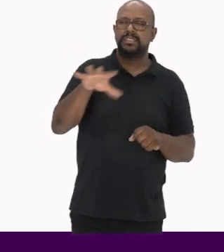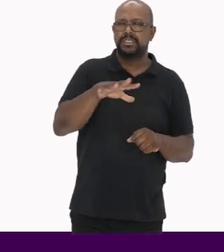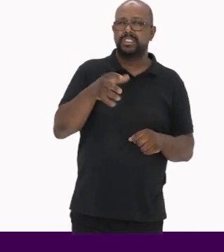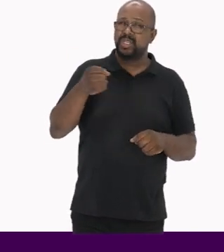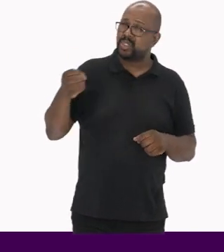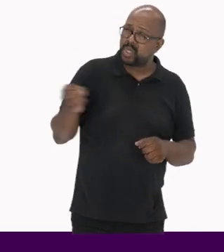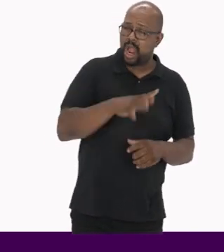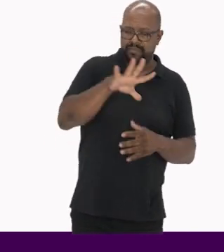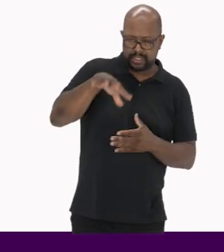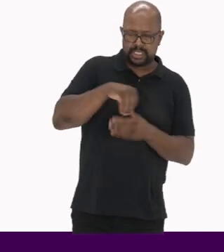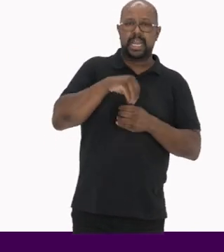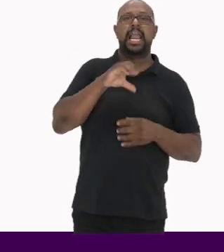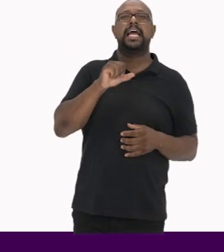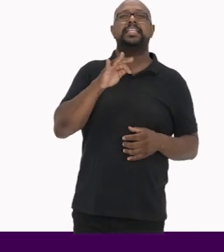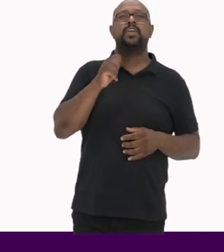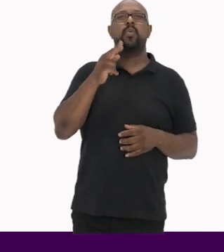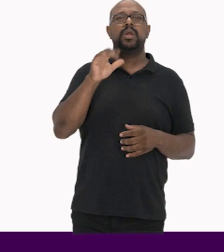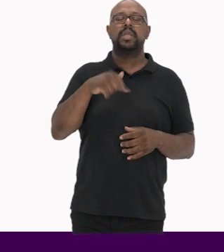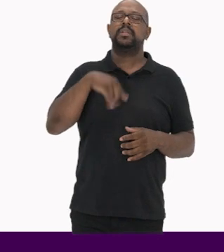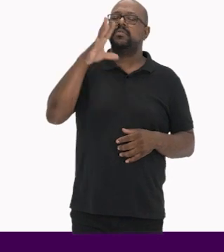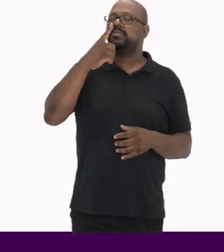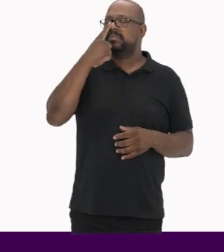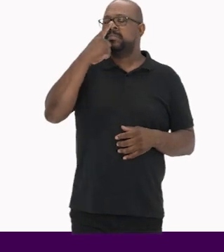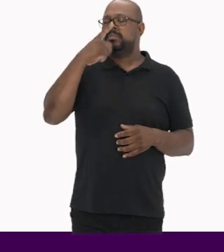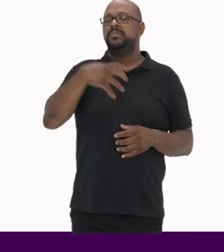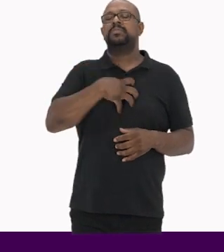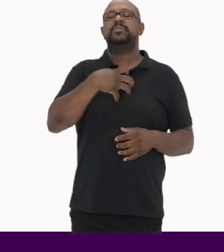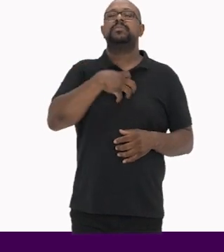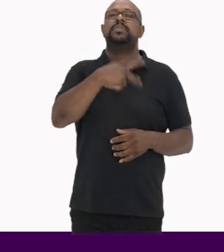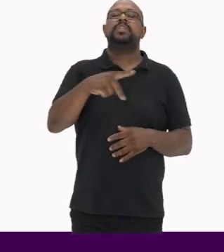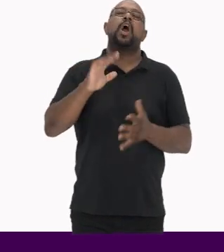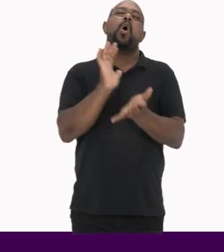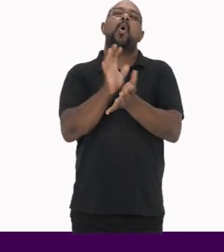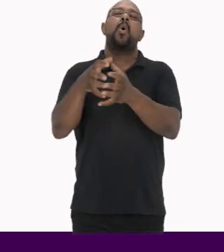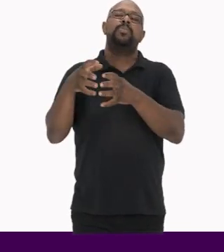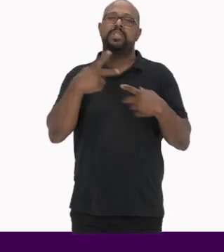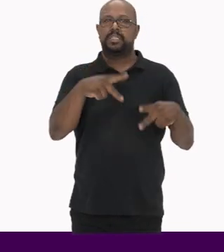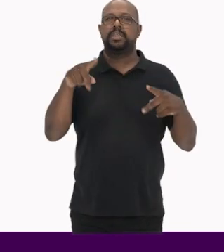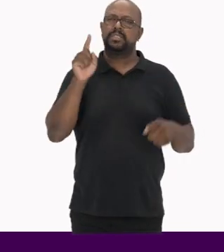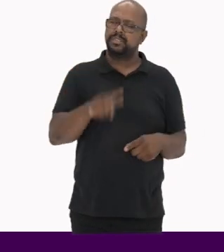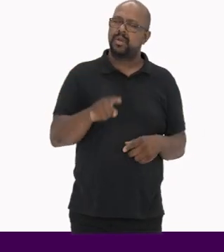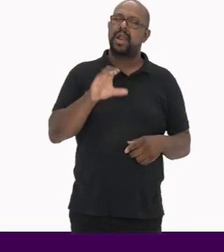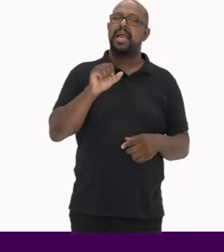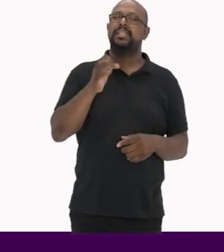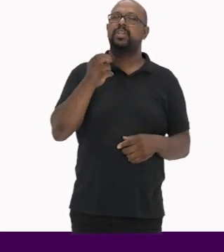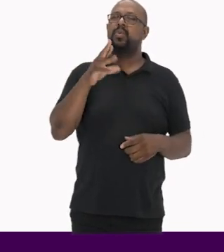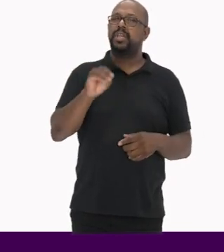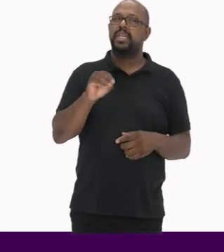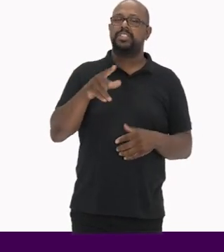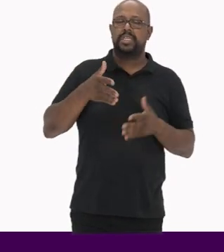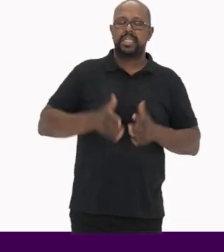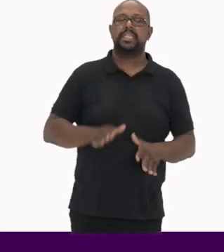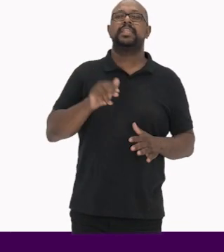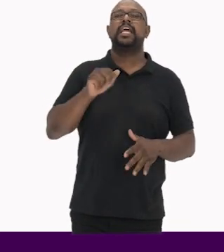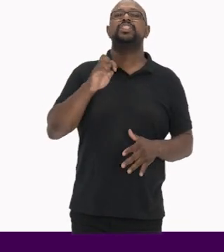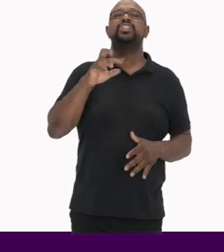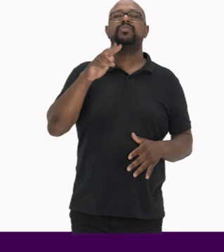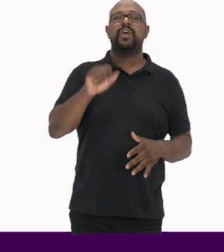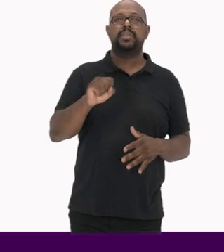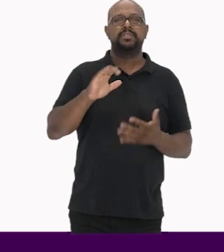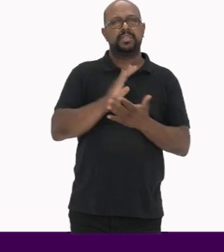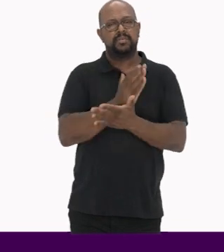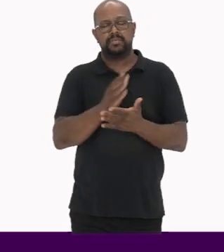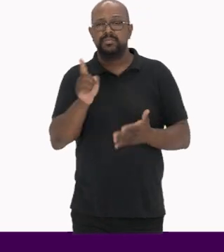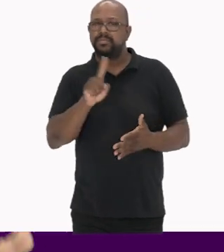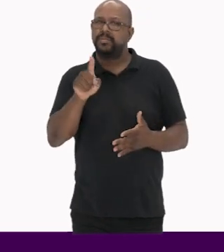acrescidas de novas categorias que estejam mais próximas das realidades comunitárias São chamadas as categorias nativas Alguns